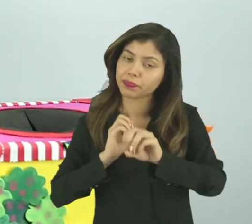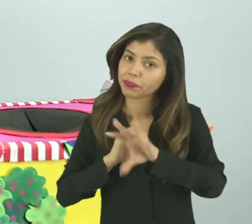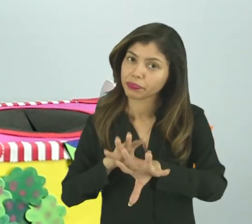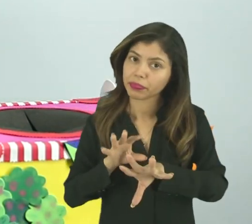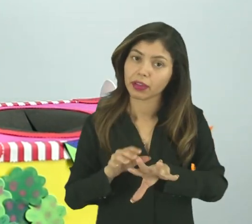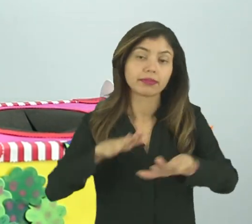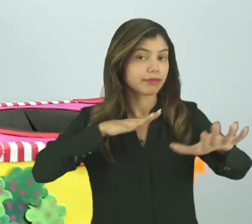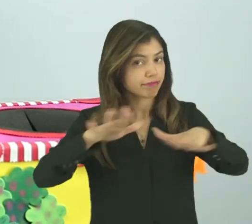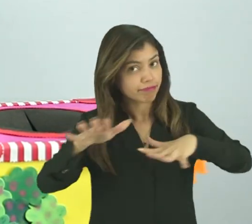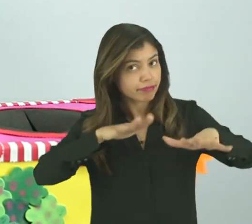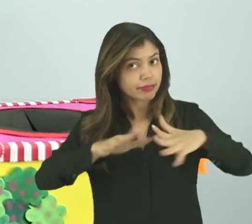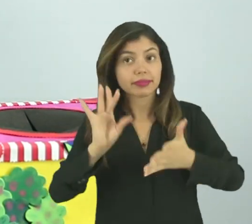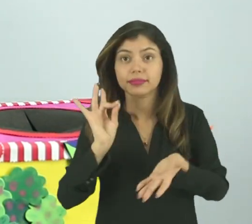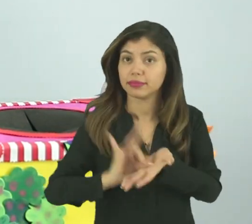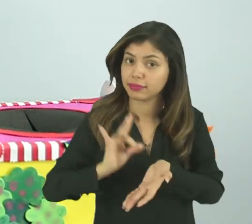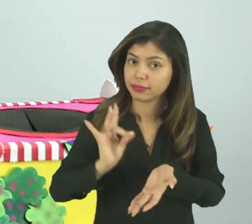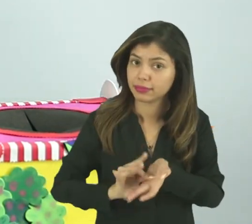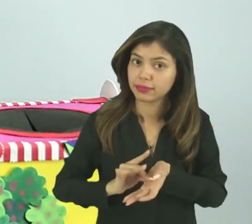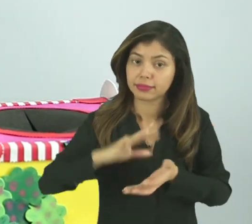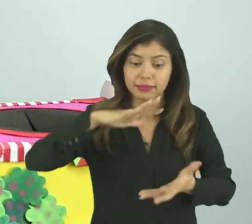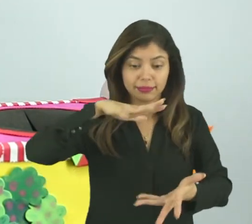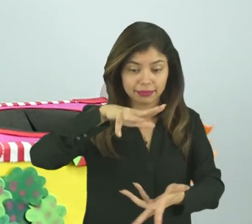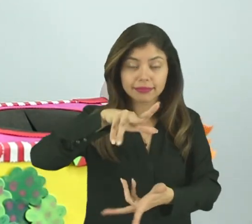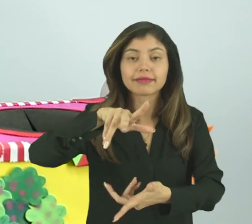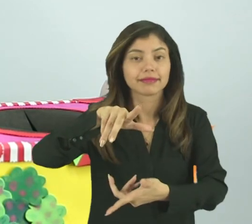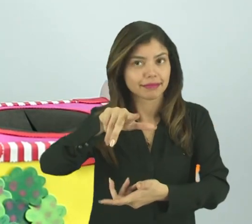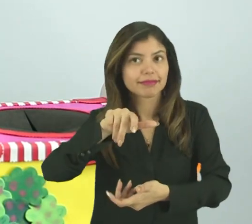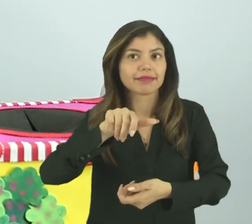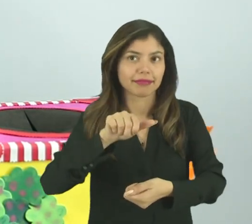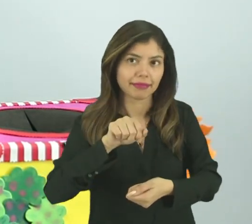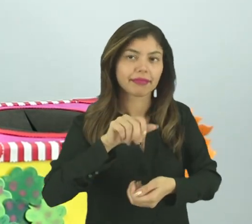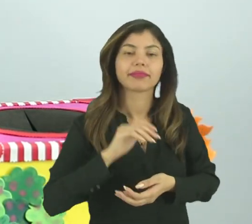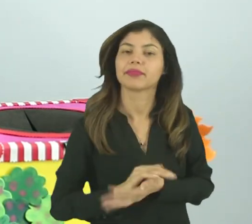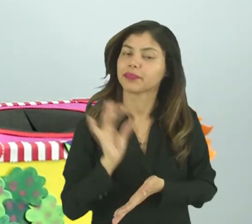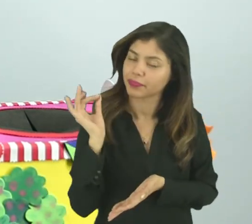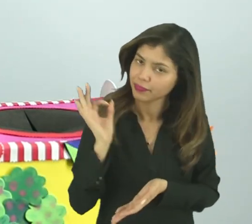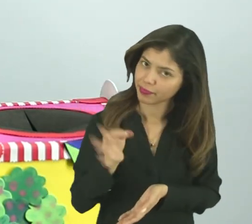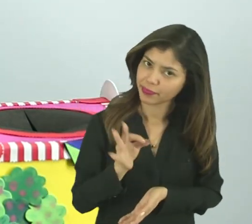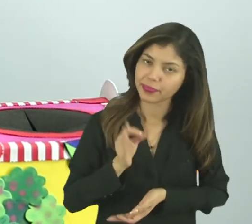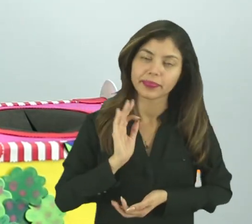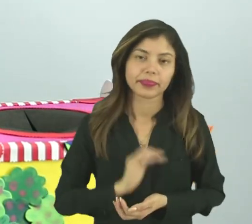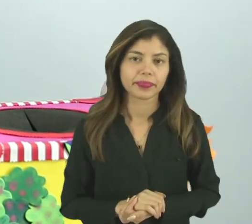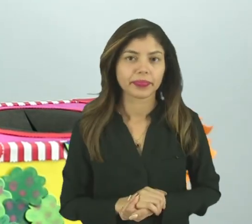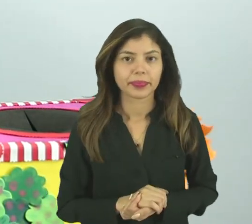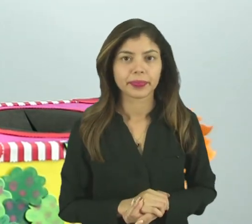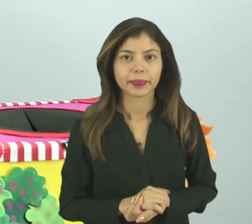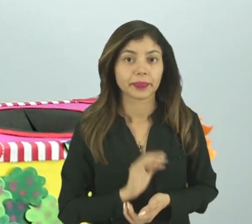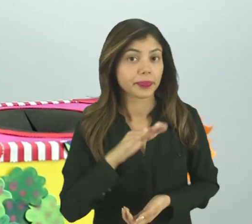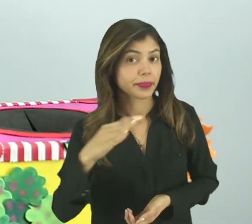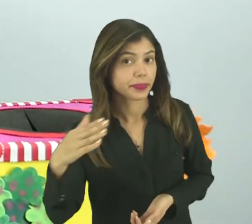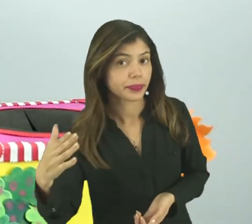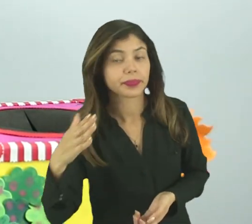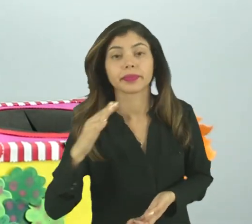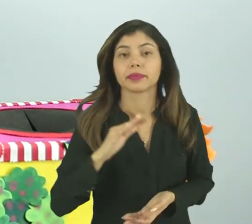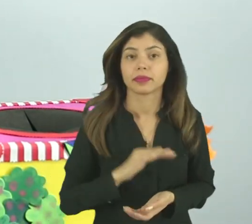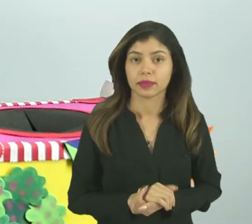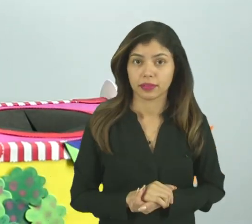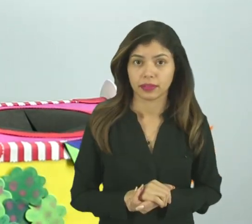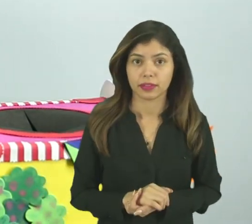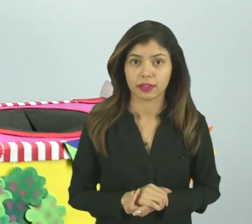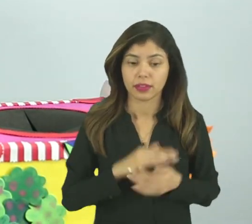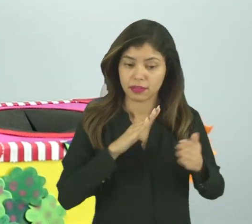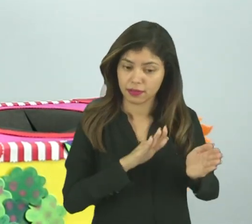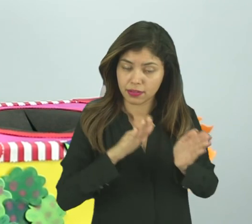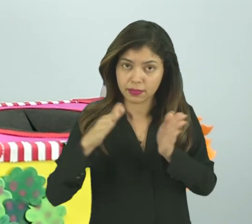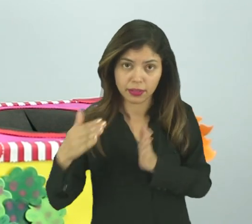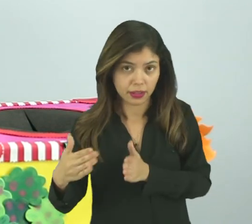o que se movimenta de verdade é o planeta Terra, certo? E aí, quando uma